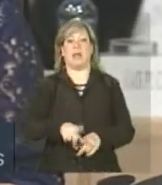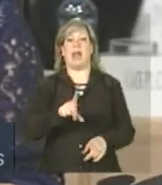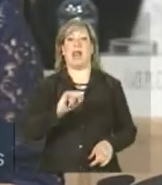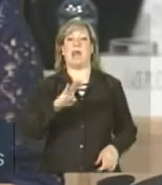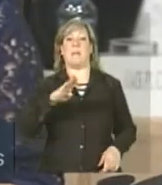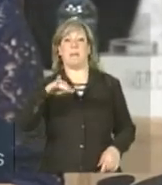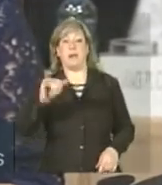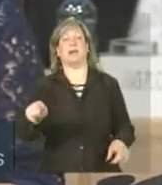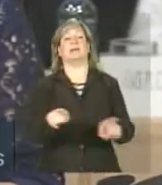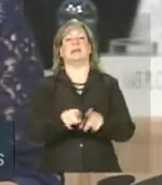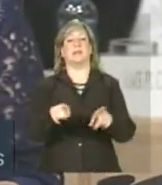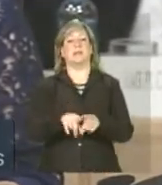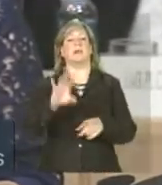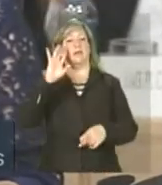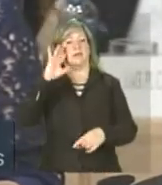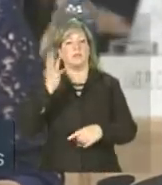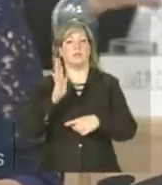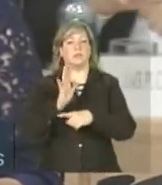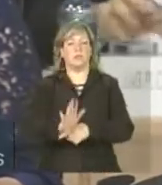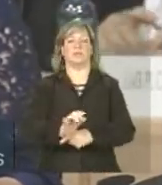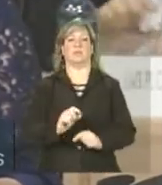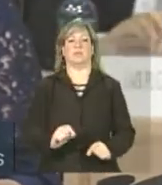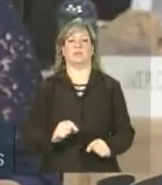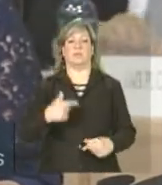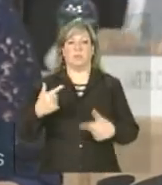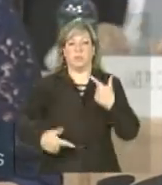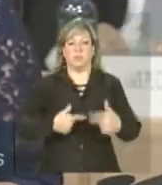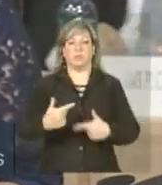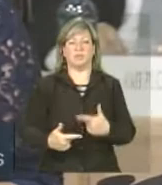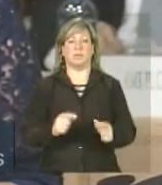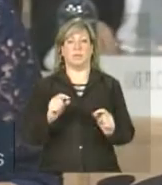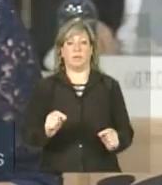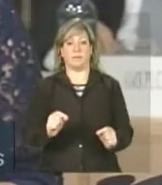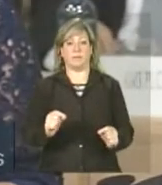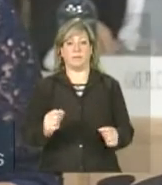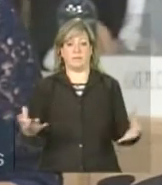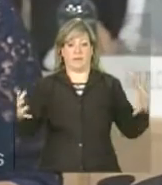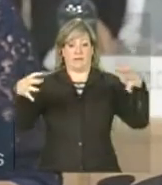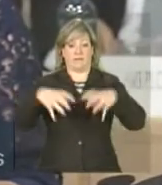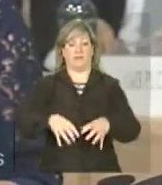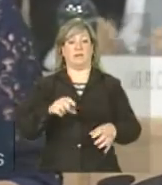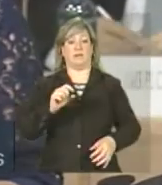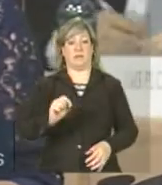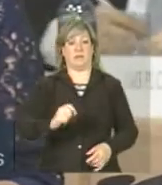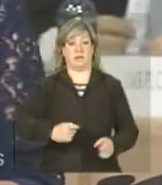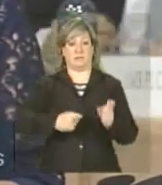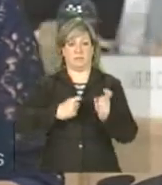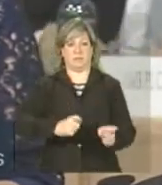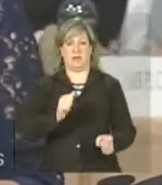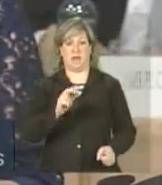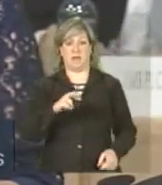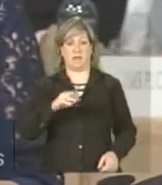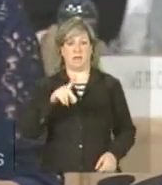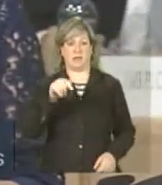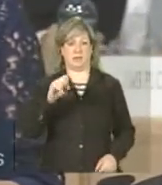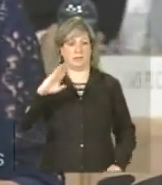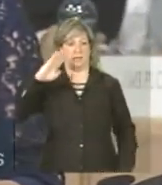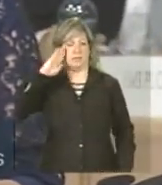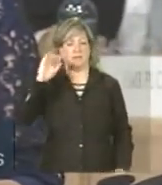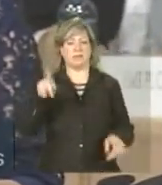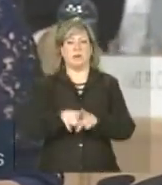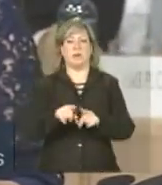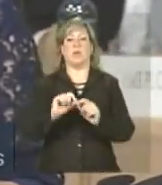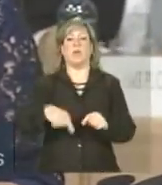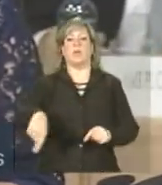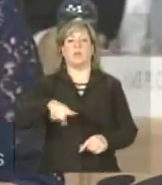atuamos orientados pela certeza de que intervenções armadas, especialmente as realizadas